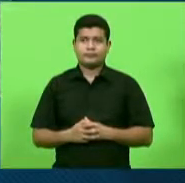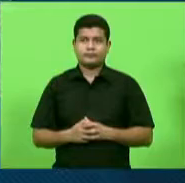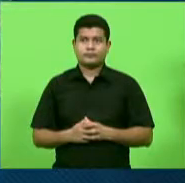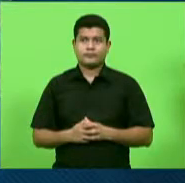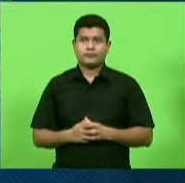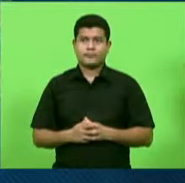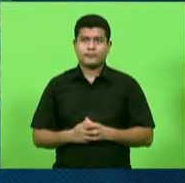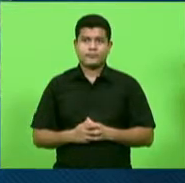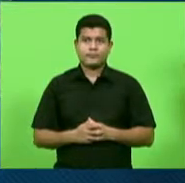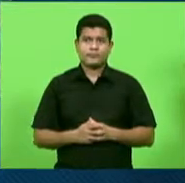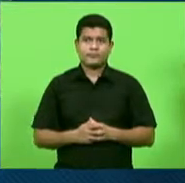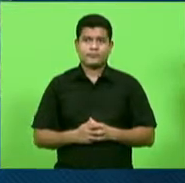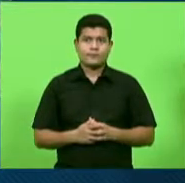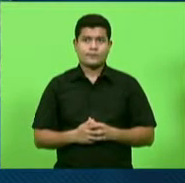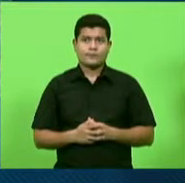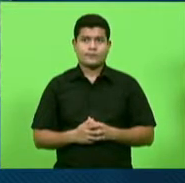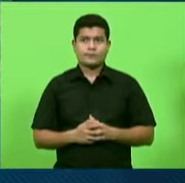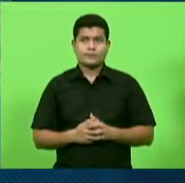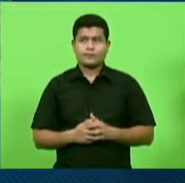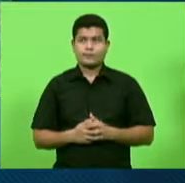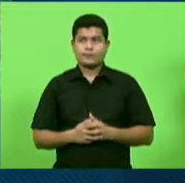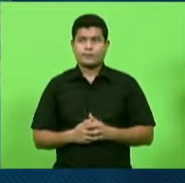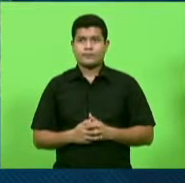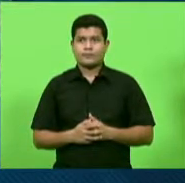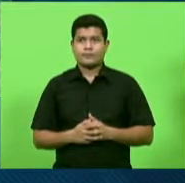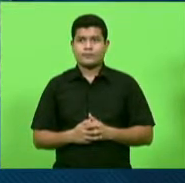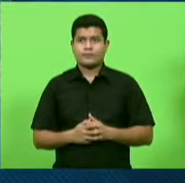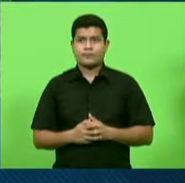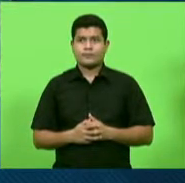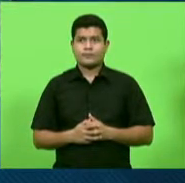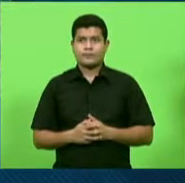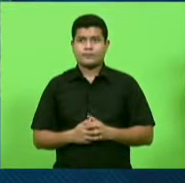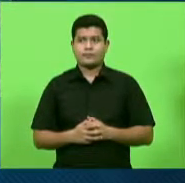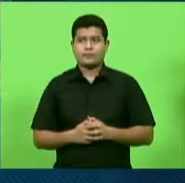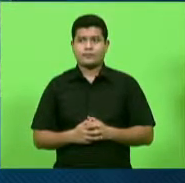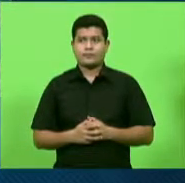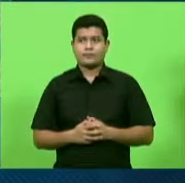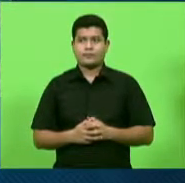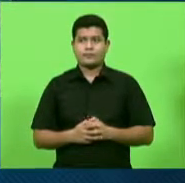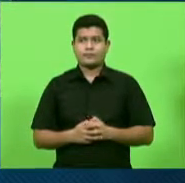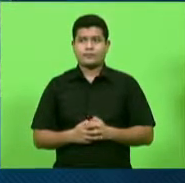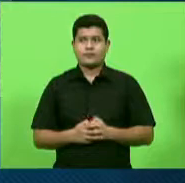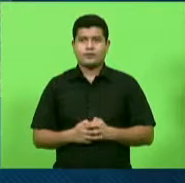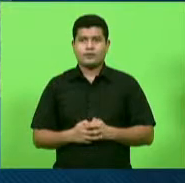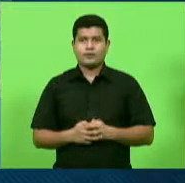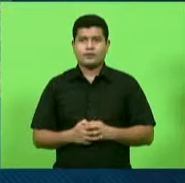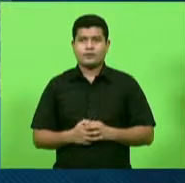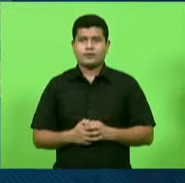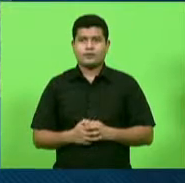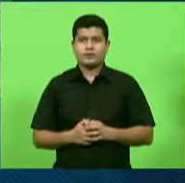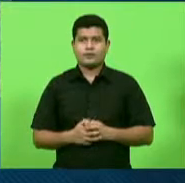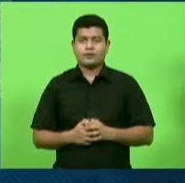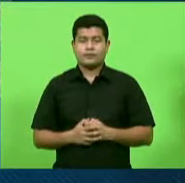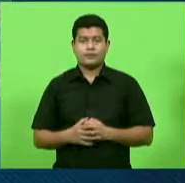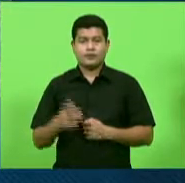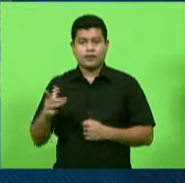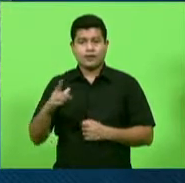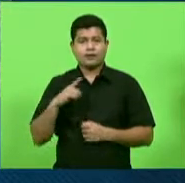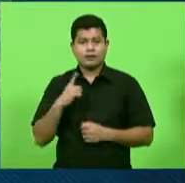Bom, ali a gente consegue observar todo aquele trajeto ali verdinho ali, da Liga Rodovia 101